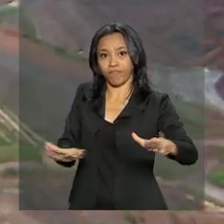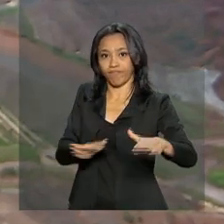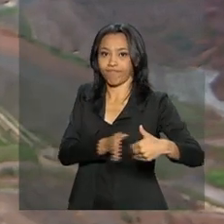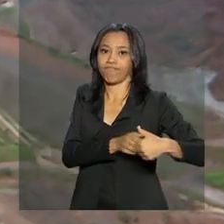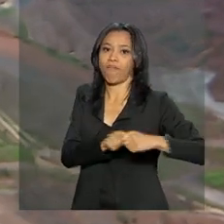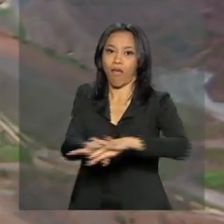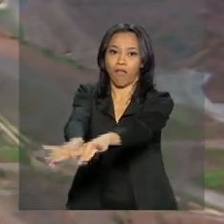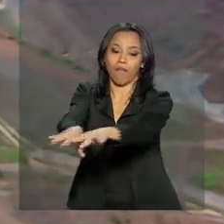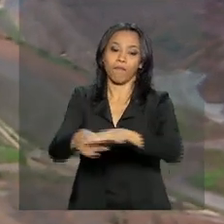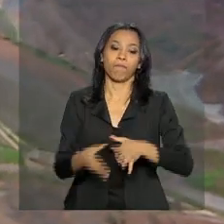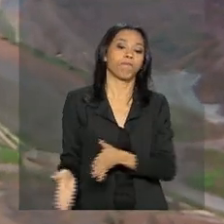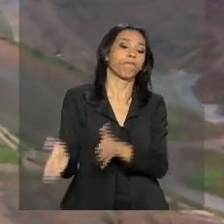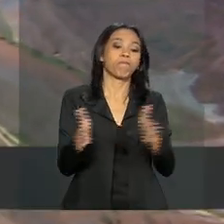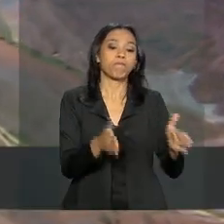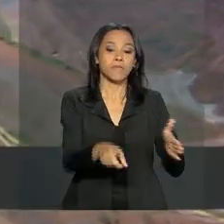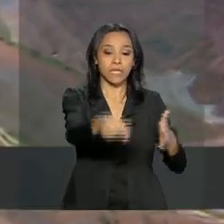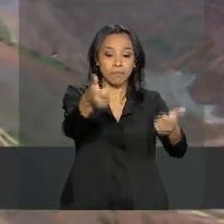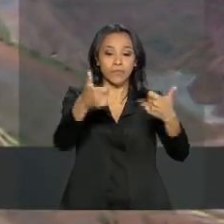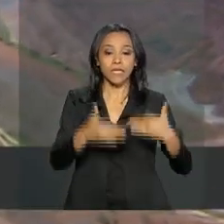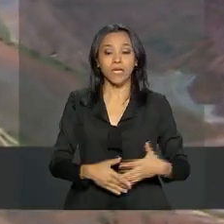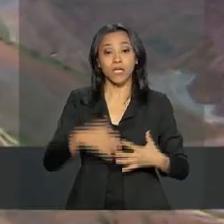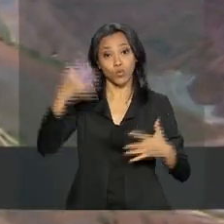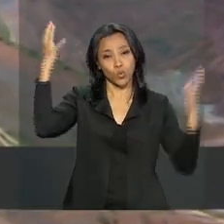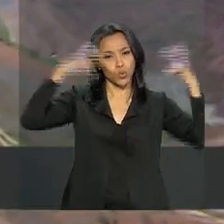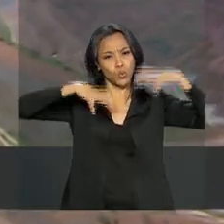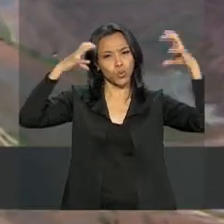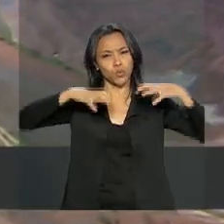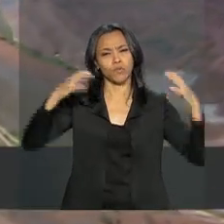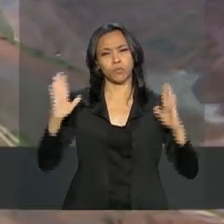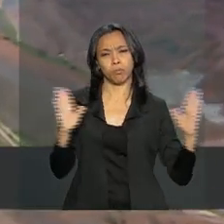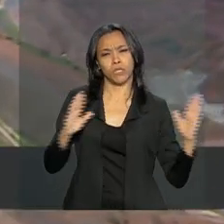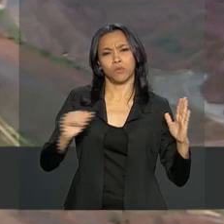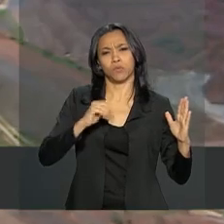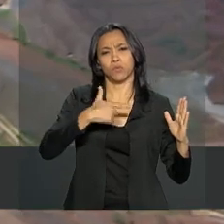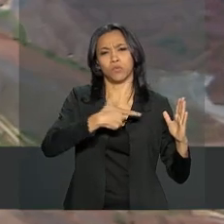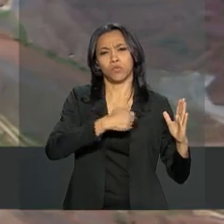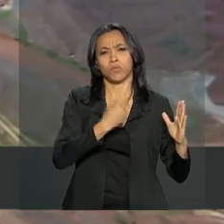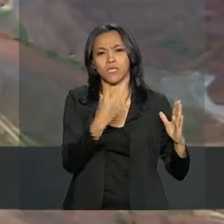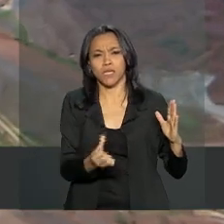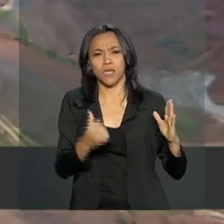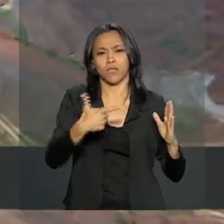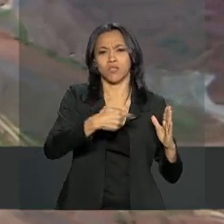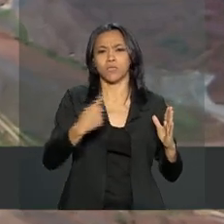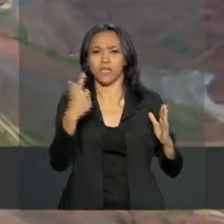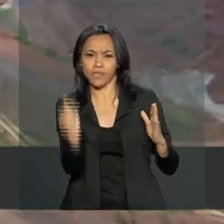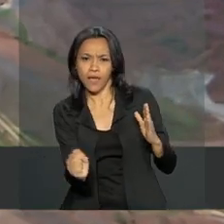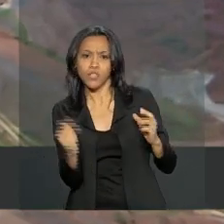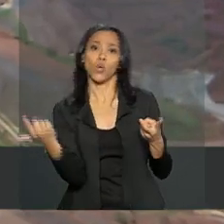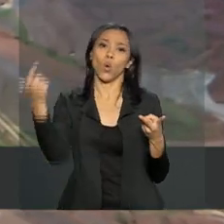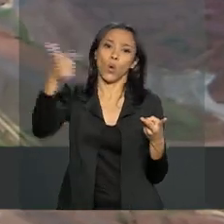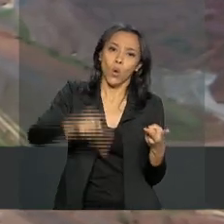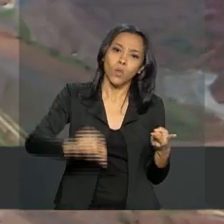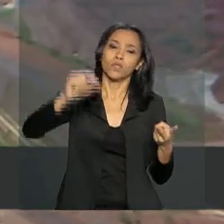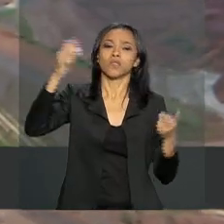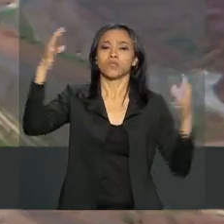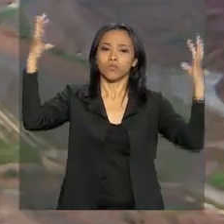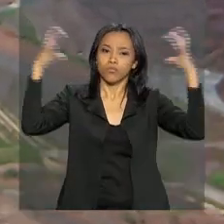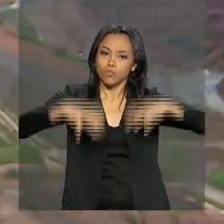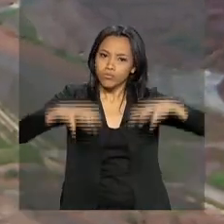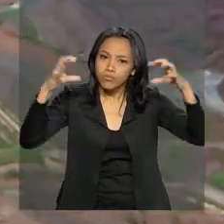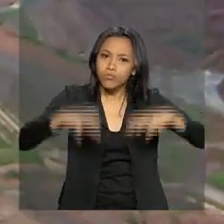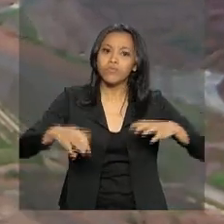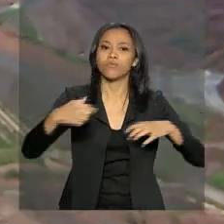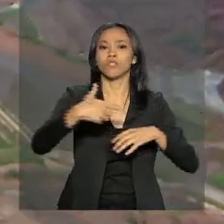que nós passamos já aí 2016 para 2017, passamos outra temporada de chuva de 2017 para 2018,